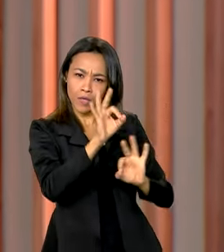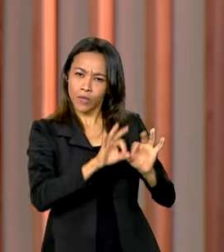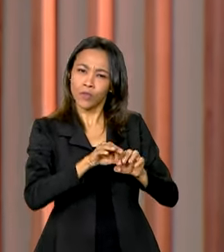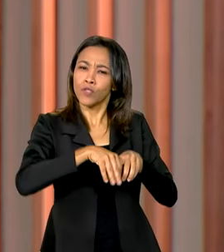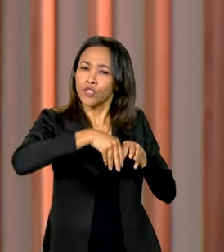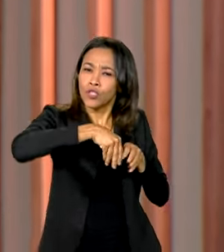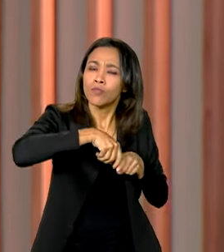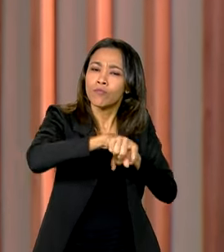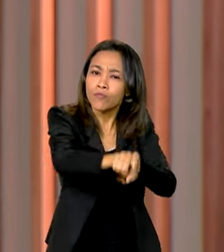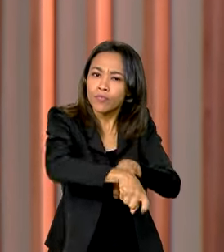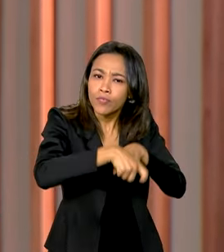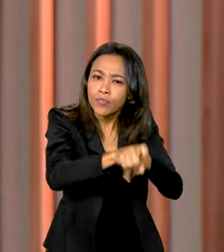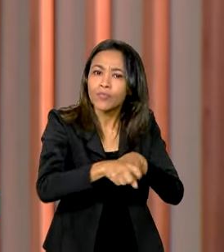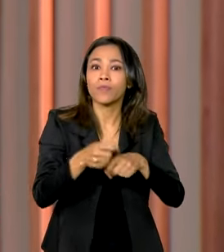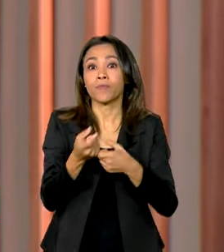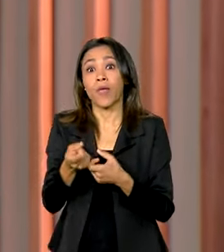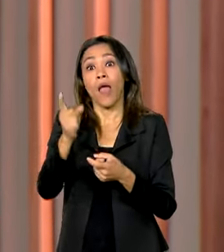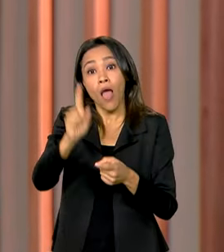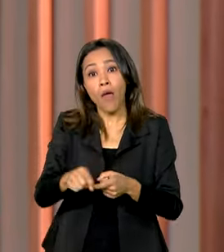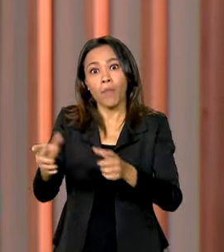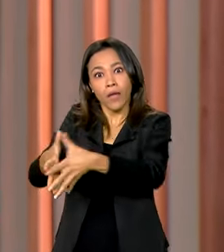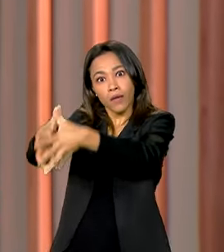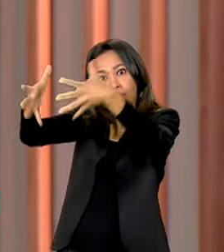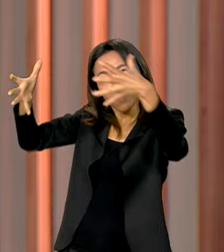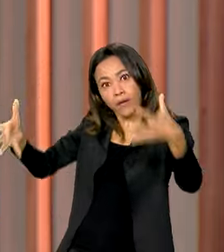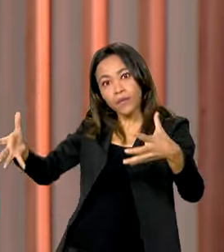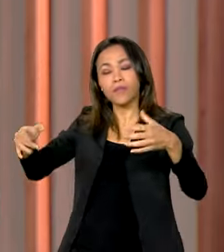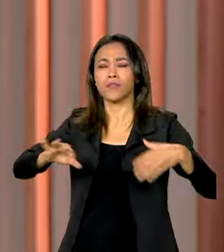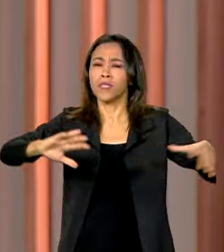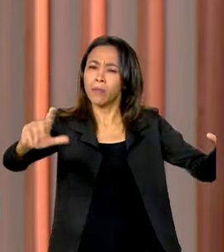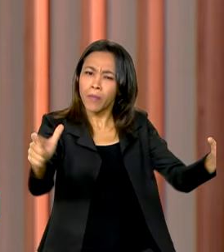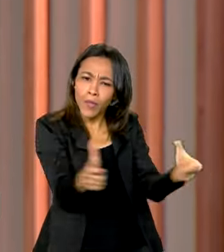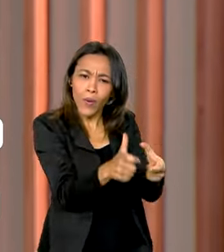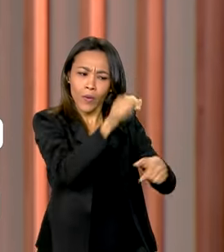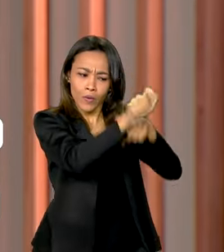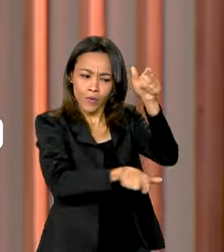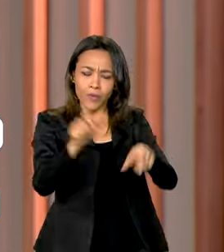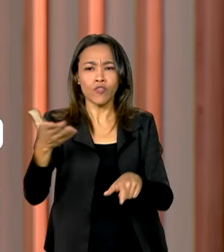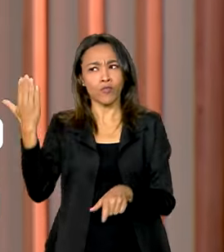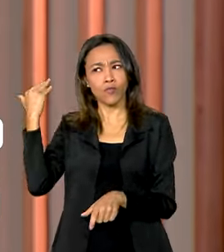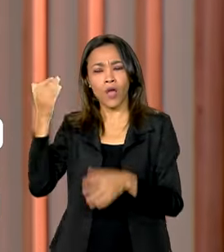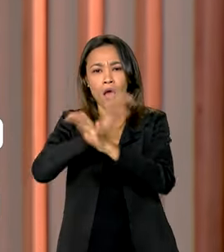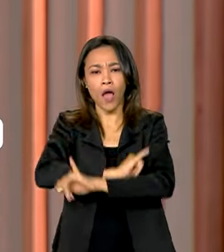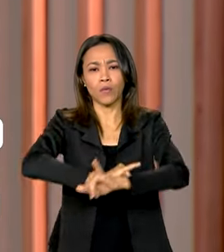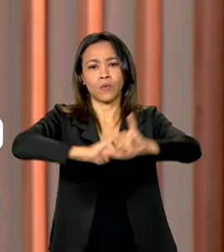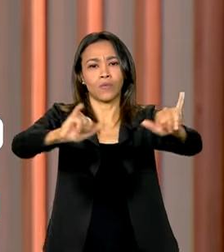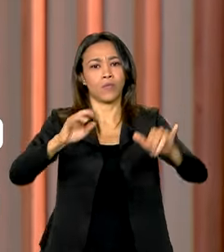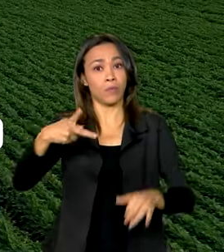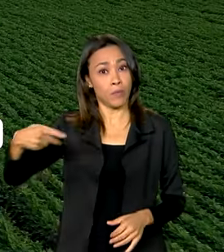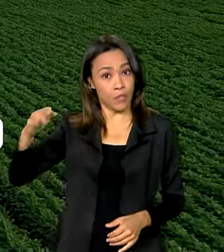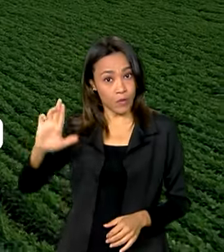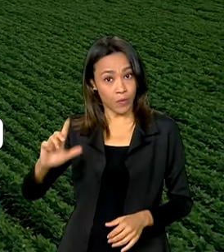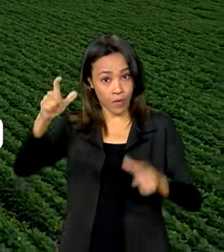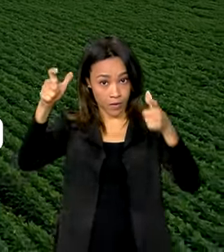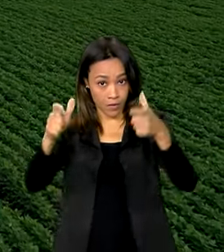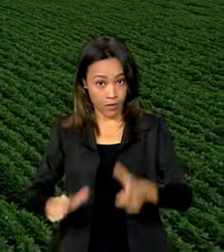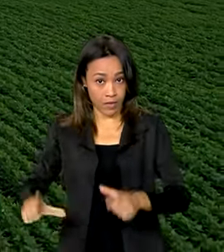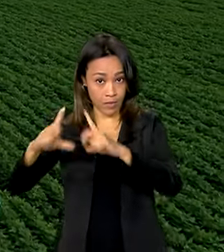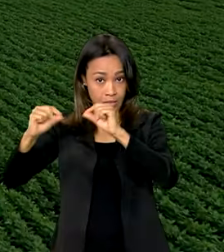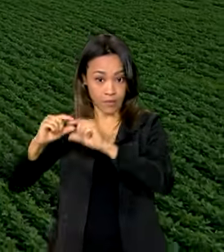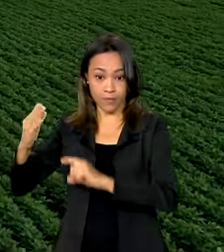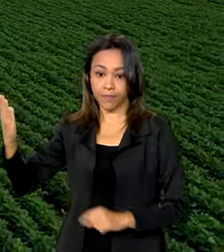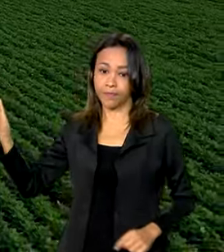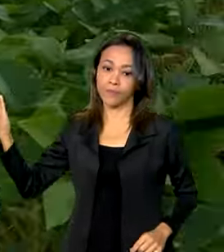O valor, destinado a médios e grandes produtores, foi anunciado pelo presidente Lula no Palácio do Planalto. Com